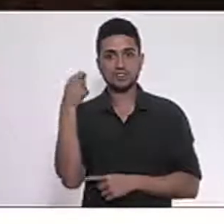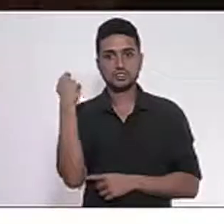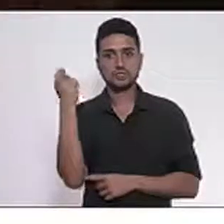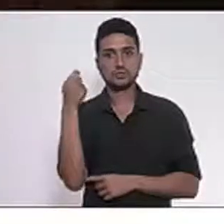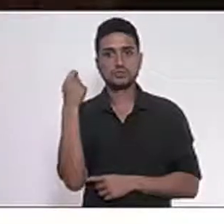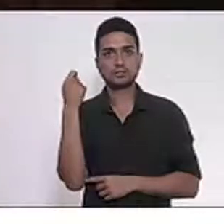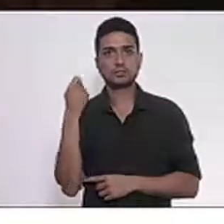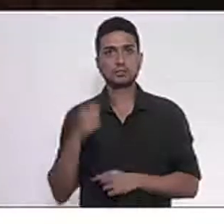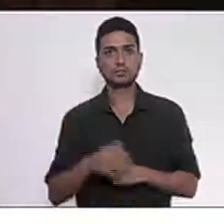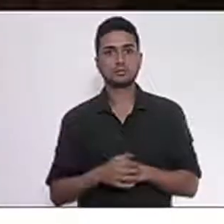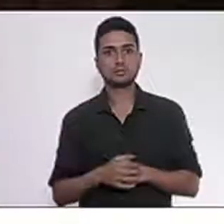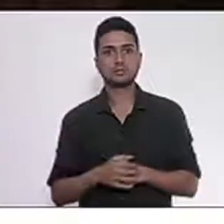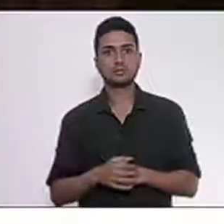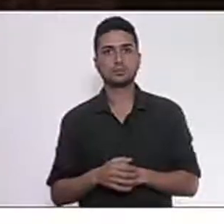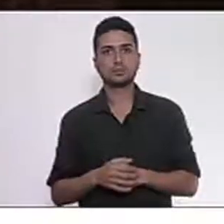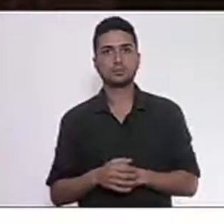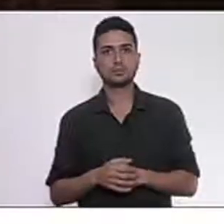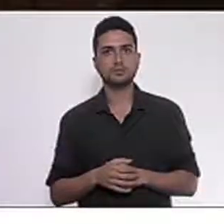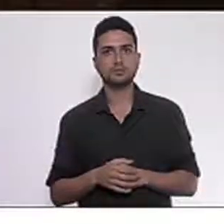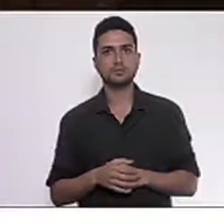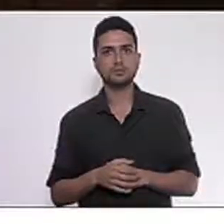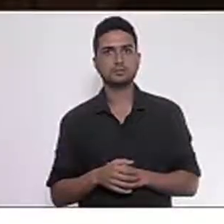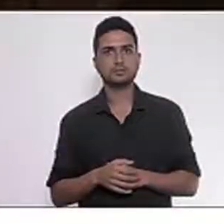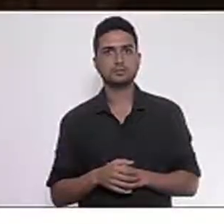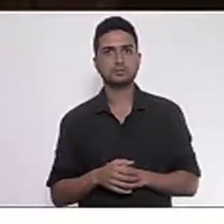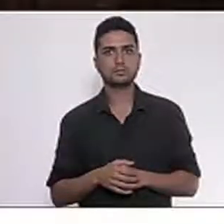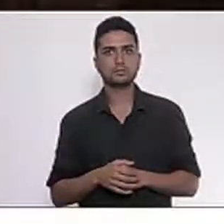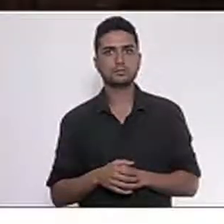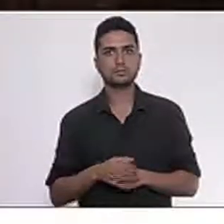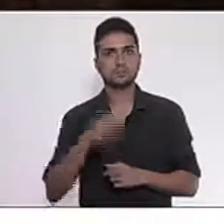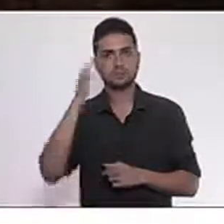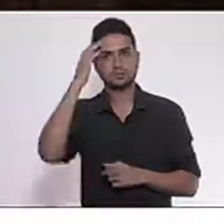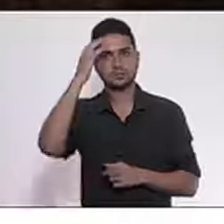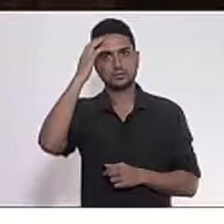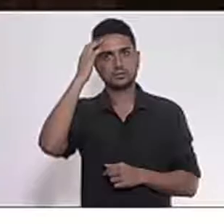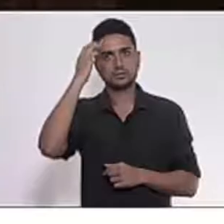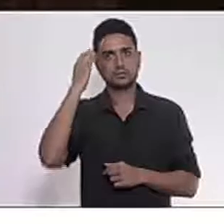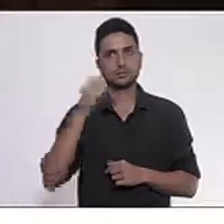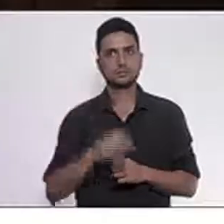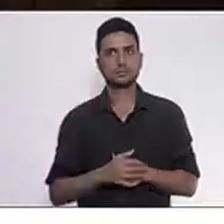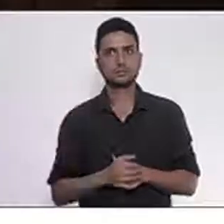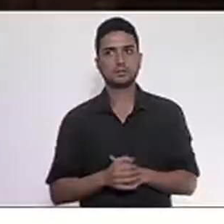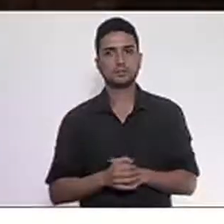que é nosso parceiro comercial. Senhor presidente,